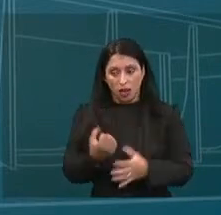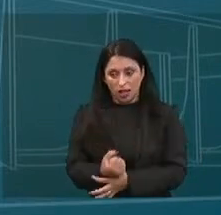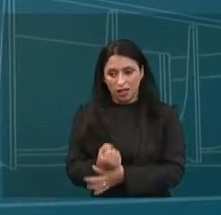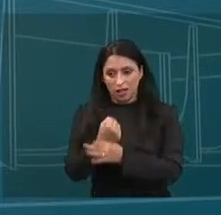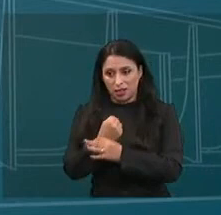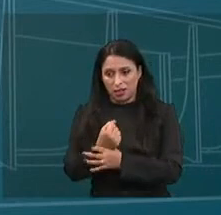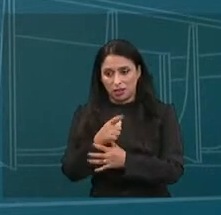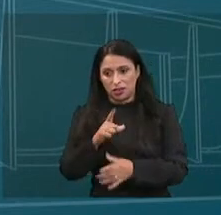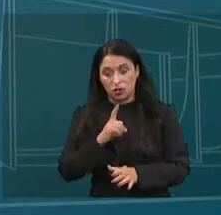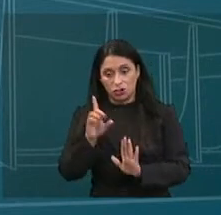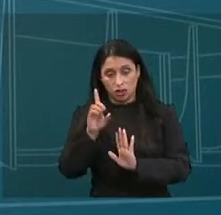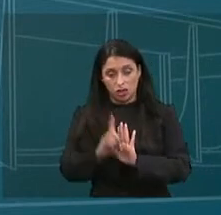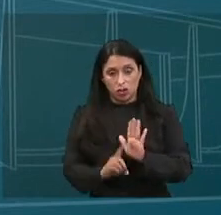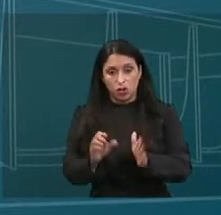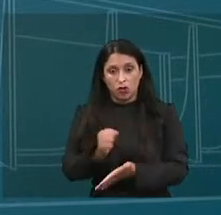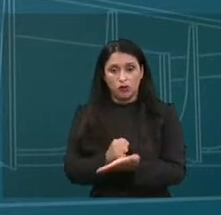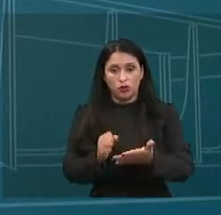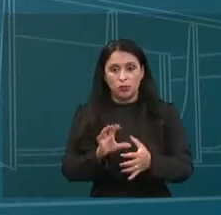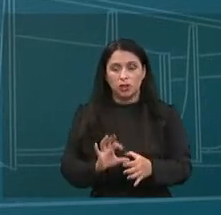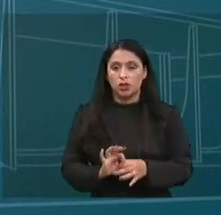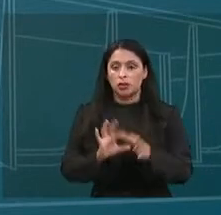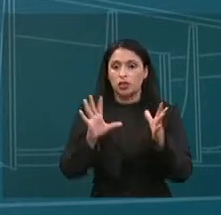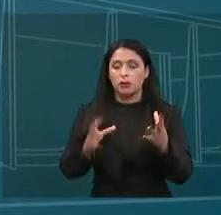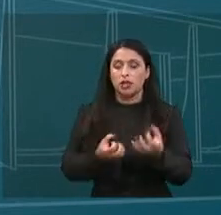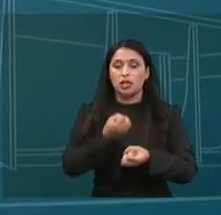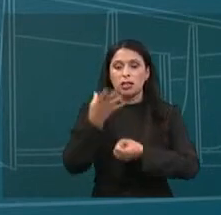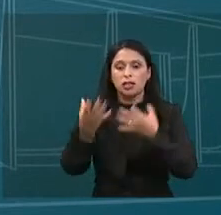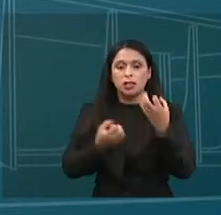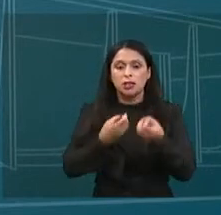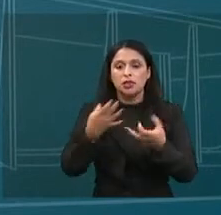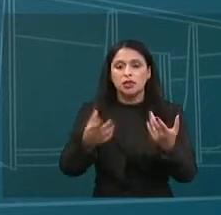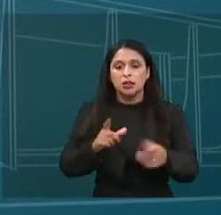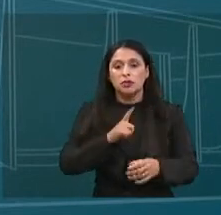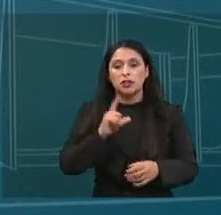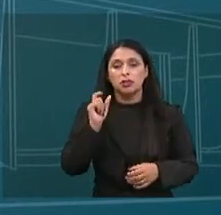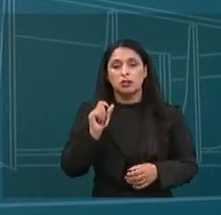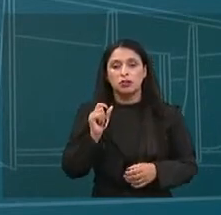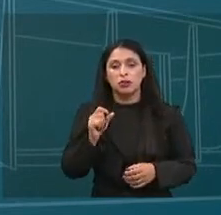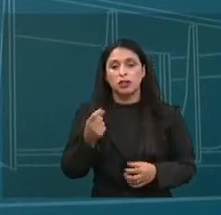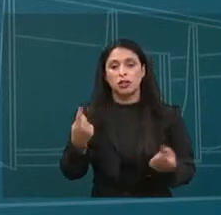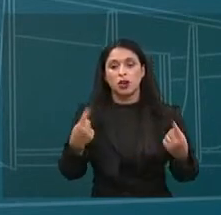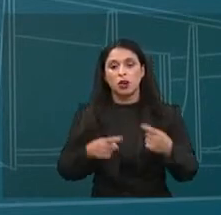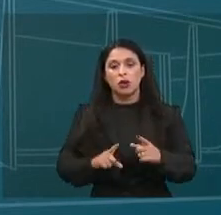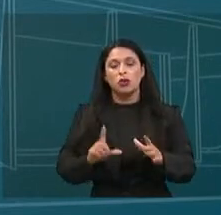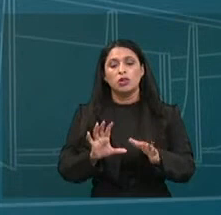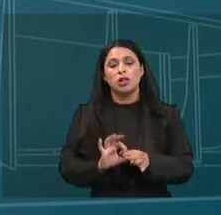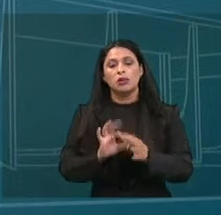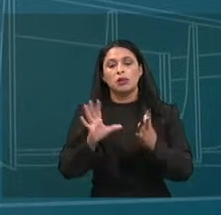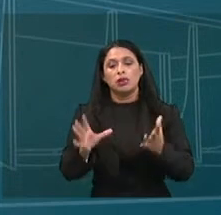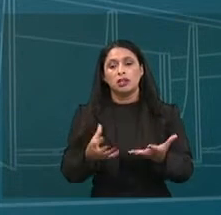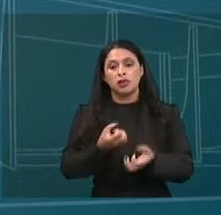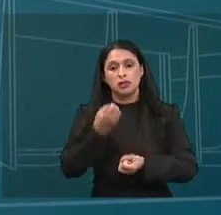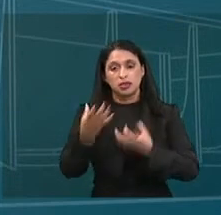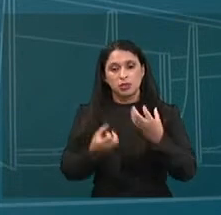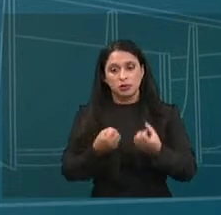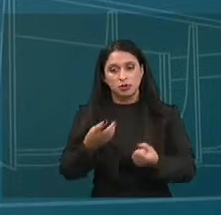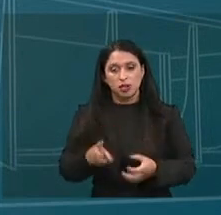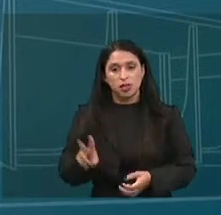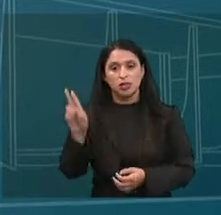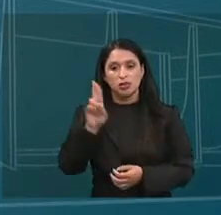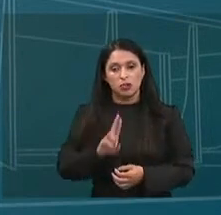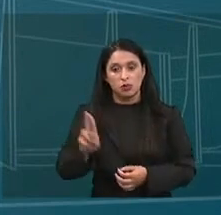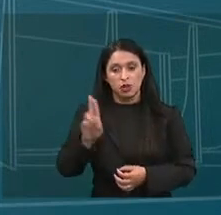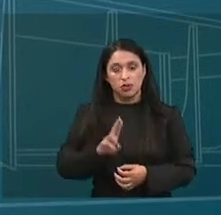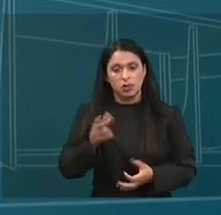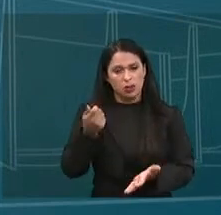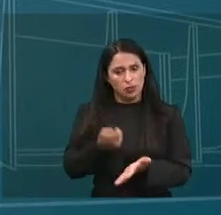o precioso direito fundamental à liberdade de expressão e evitando-se que alegadas violações à liberdade de expulsão sejam utilizadas para isentar de